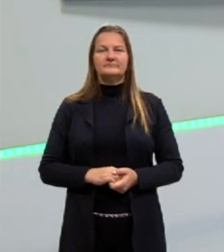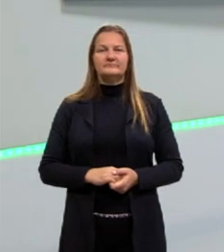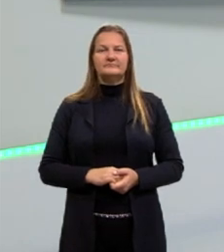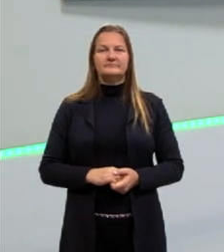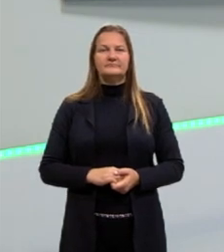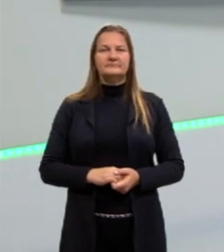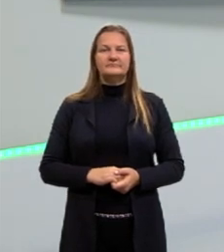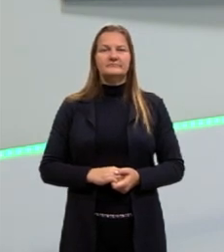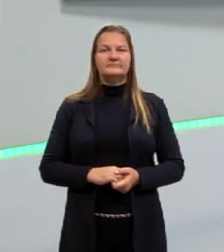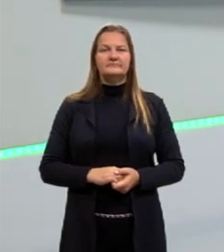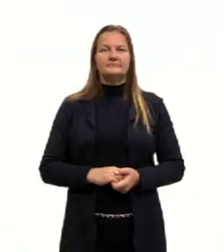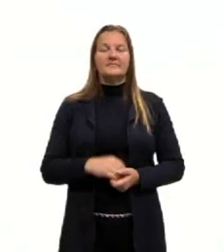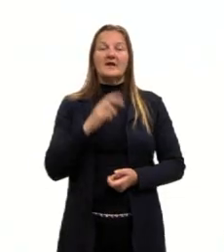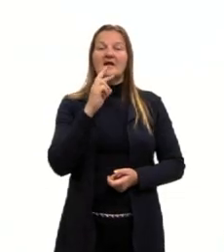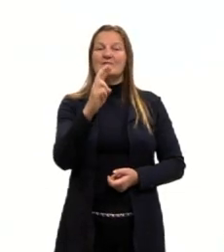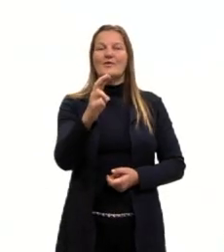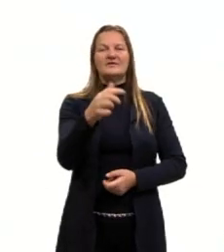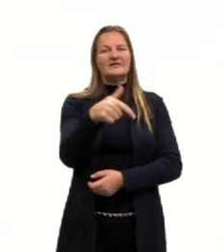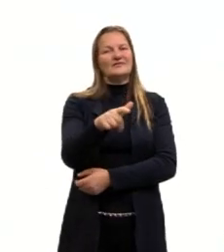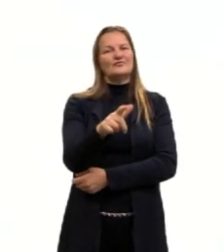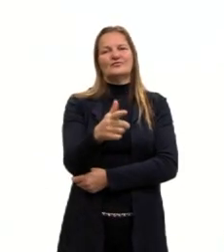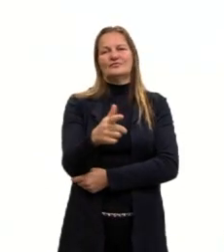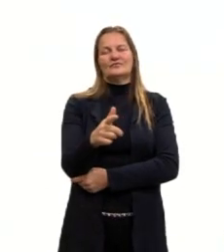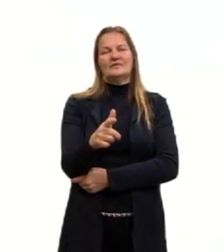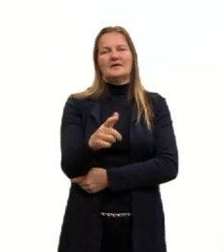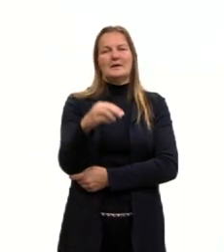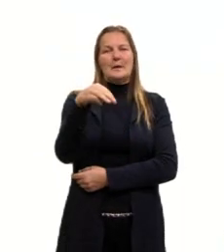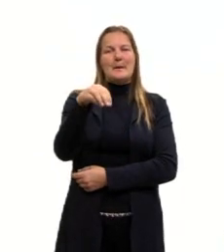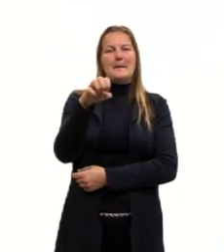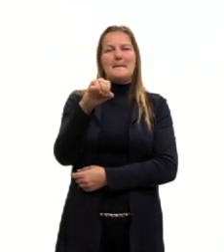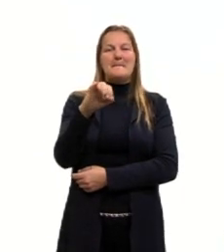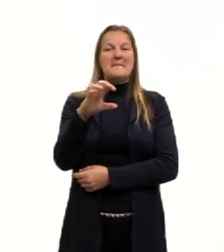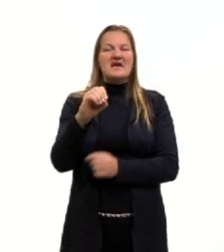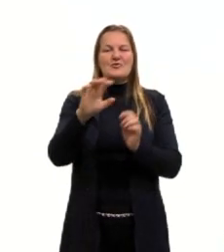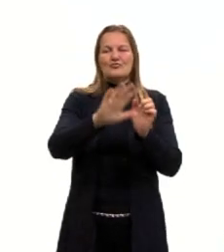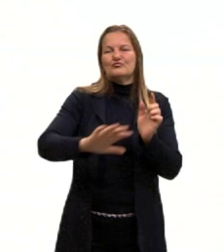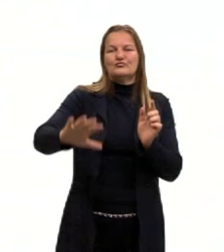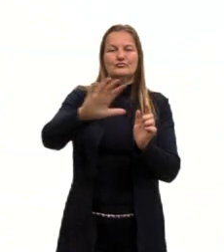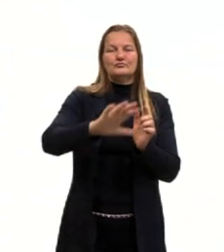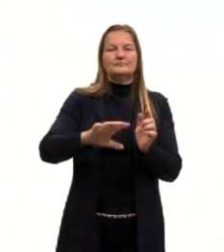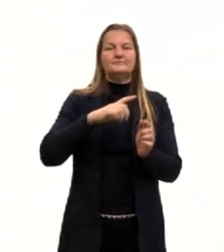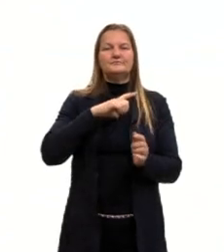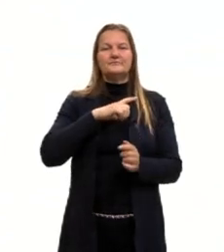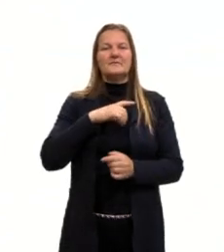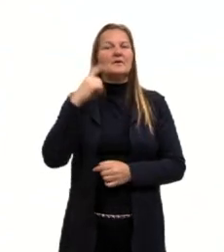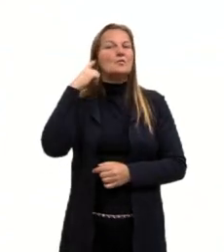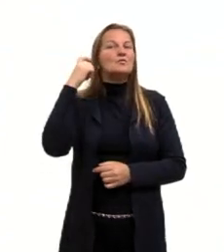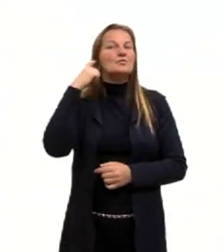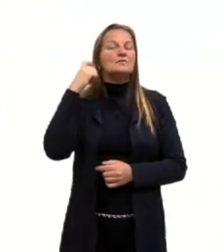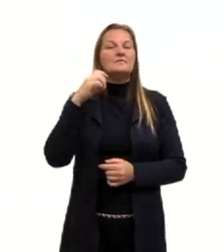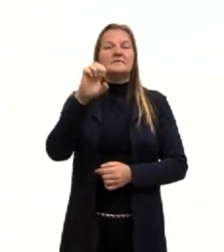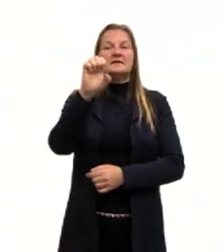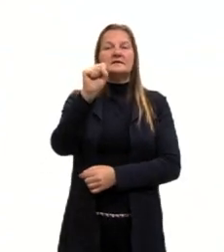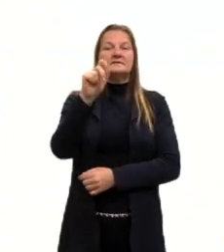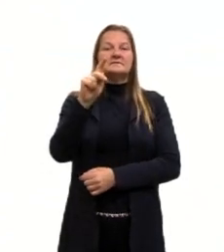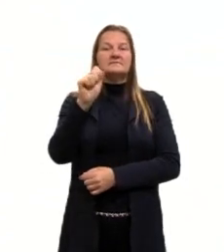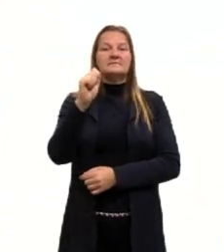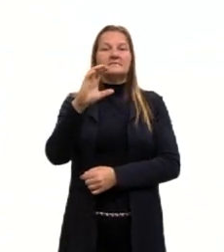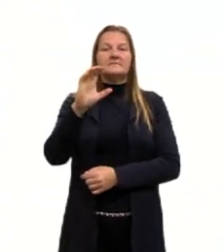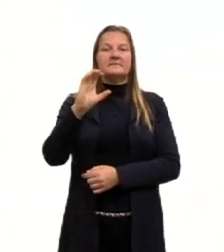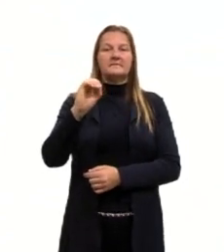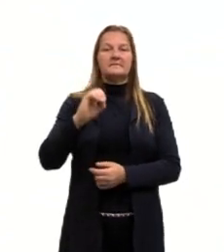Não, né? Então, a gente precisa de um meio, de algo que exista ali no meio. E no espaço, né, pessoal, a gente tem o quê?